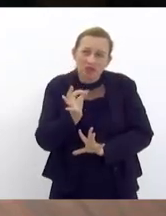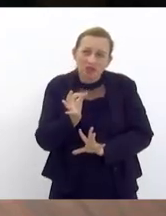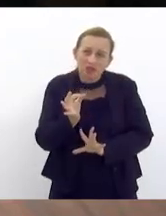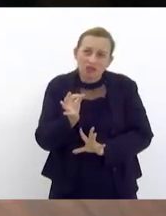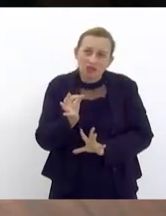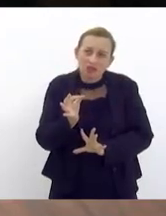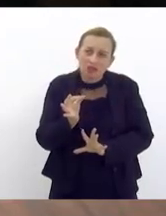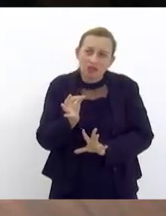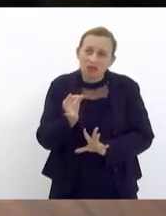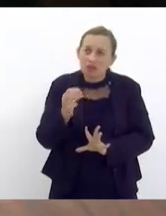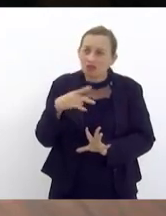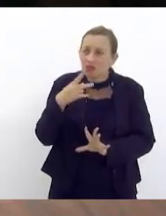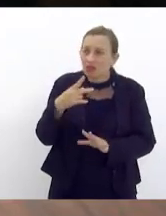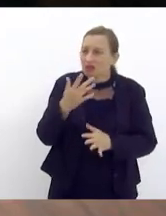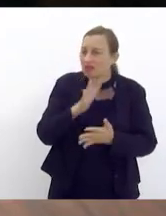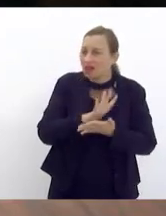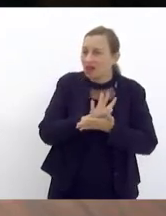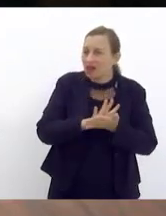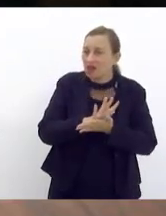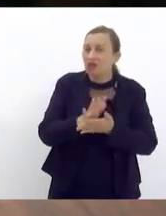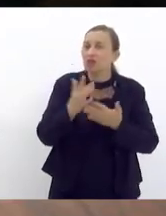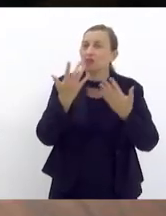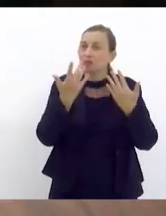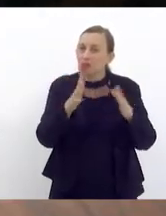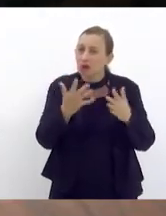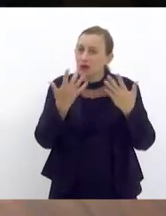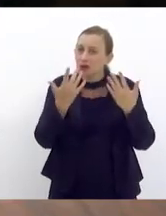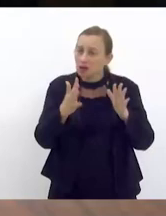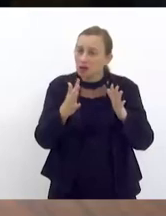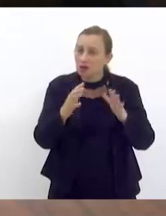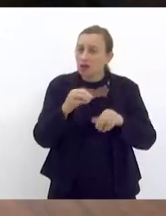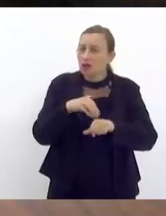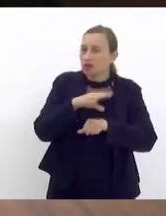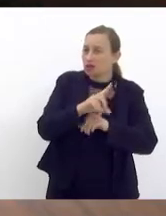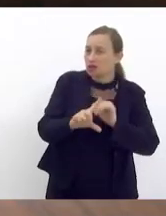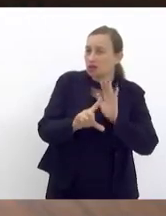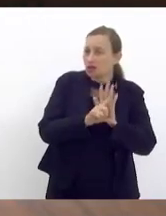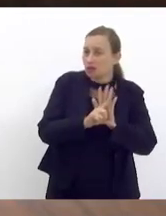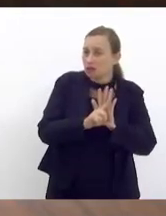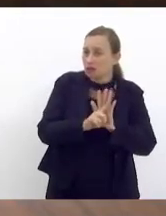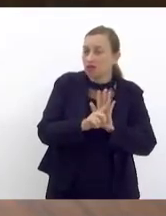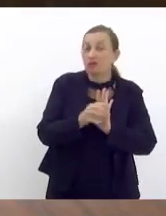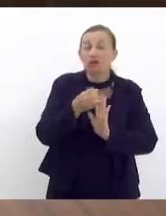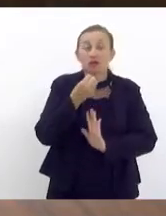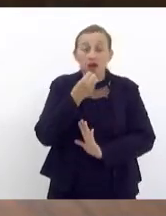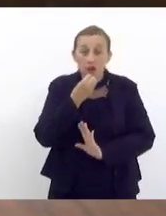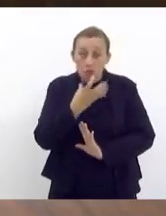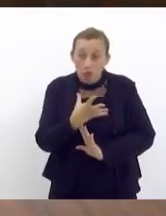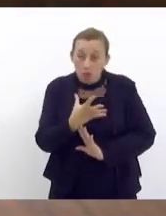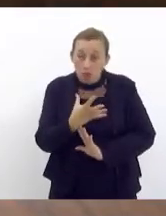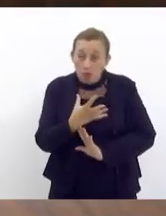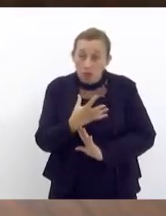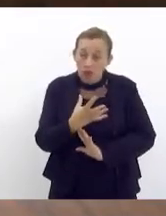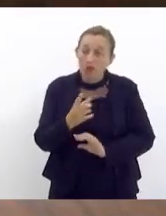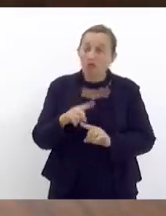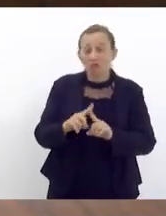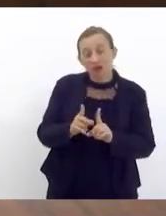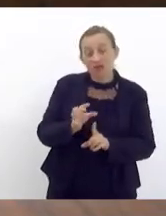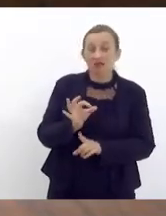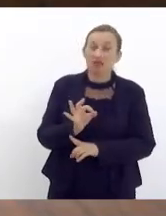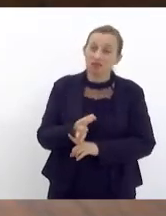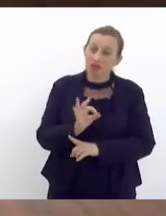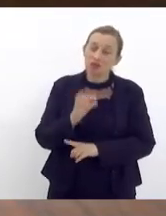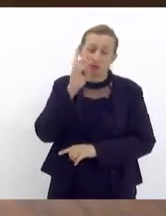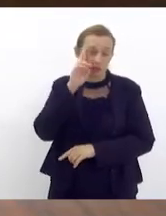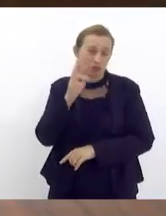nem citei eu elogiei elogiei a indicação legislativa porque ela é positiva mas é evidente